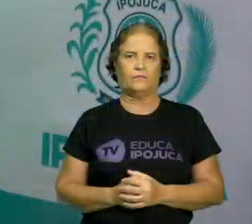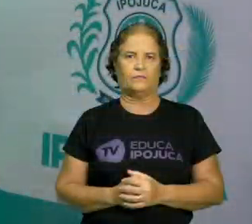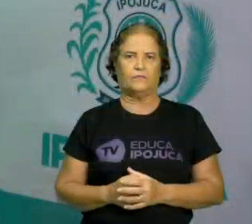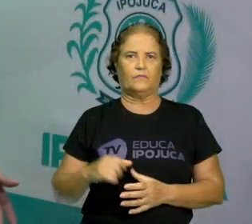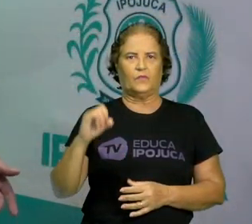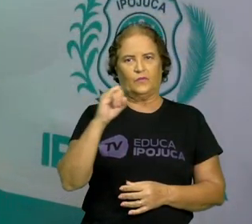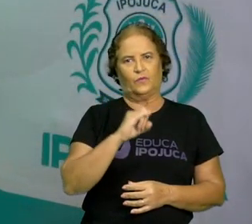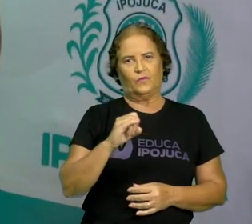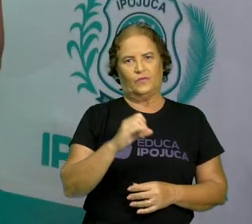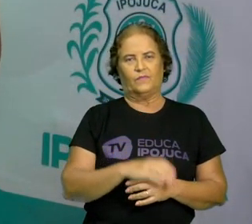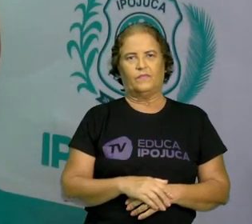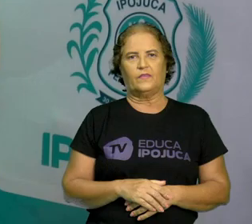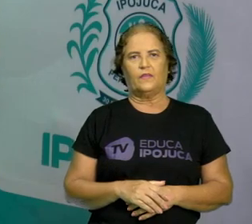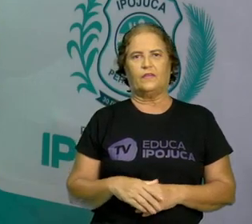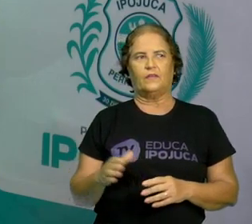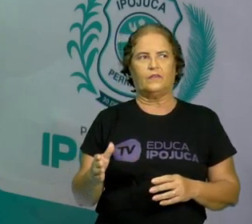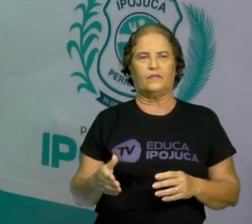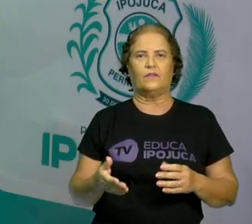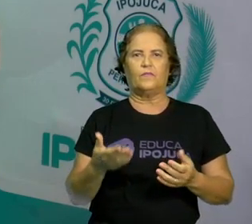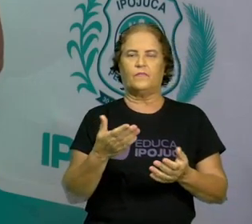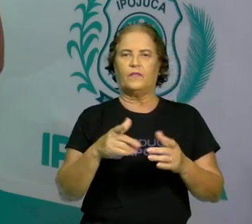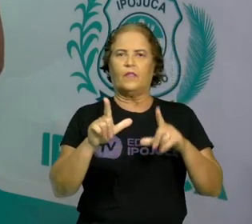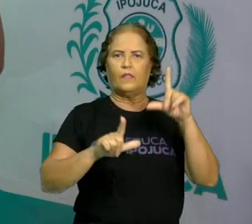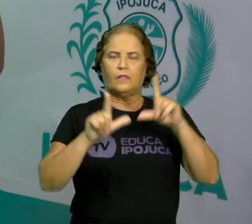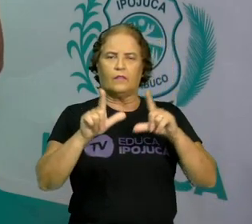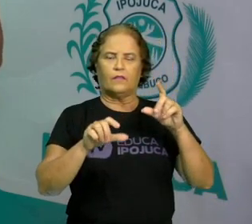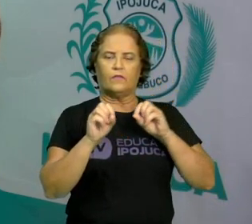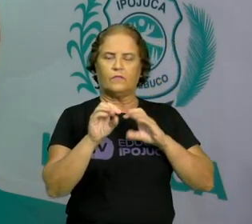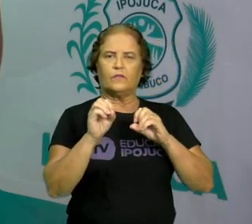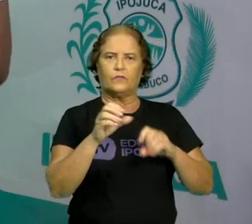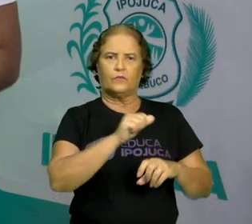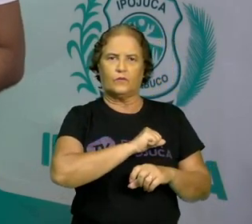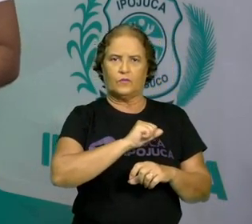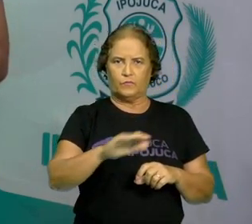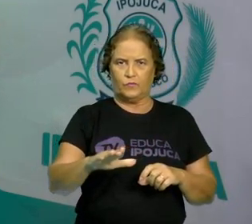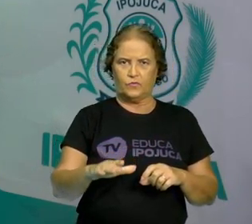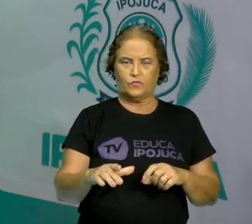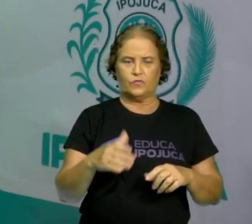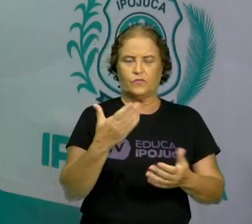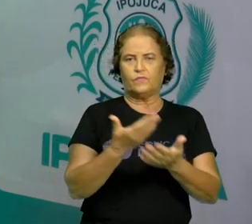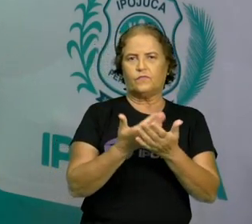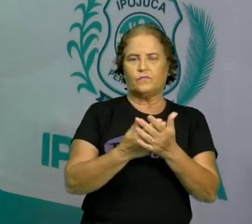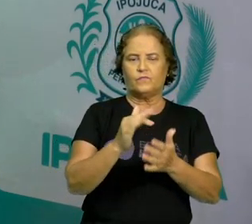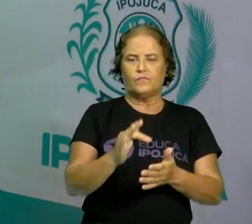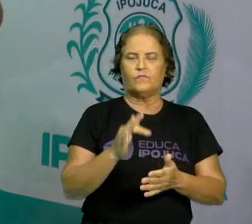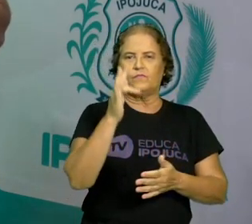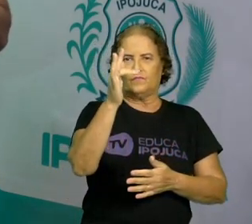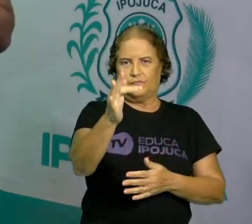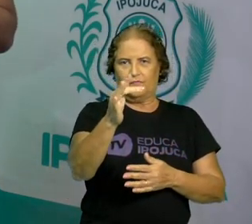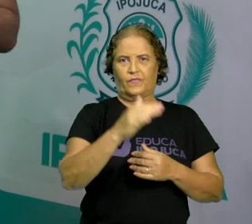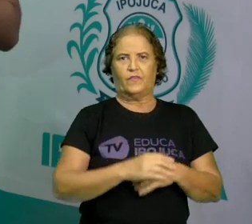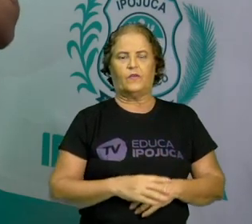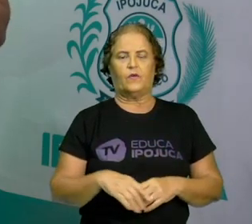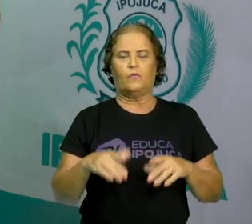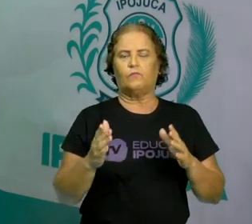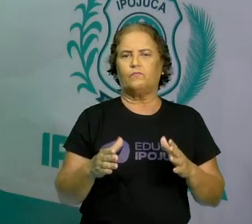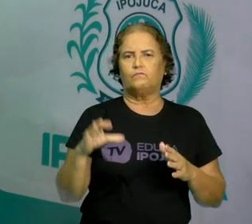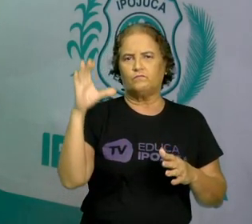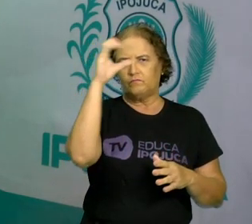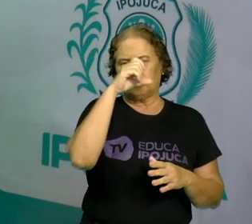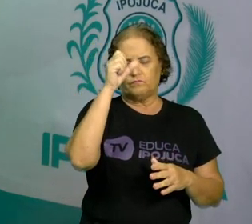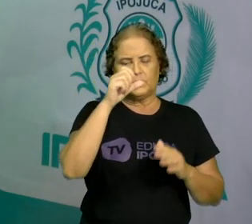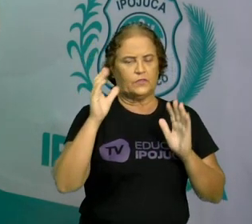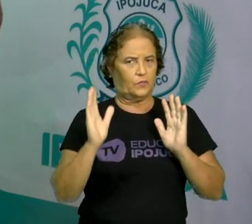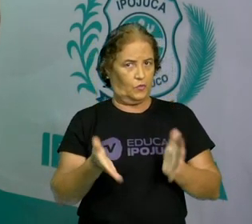Olá, está no ar a TV Educa e Pojuca, a escola do futuro. É momento de aprender e hoje